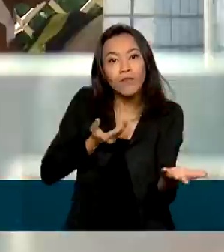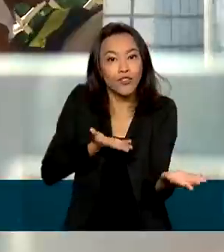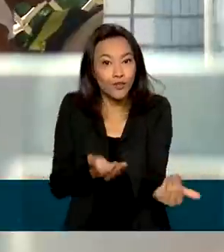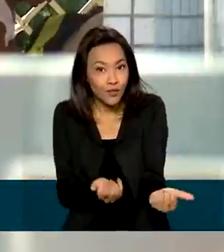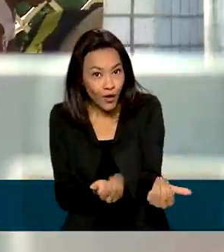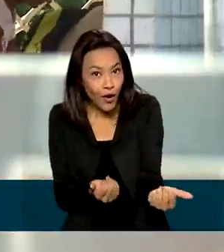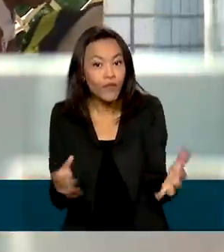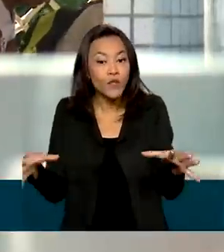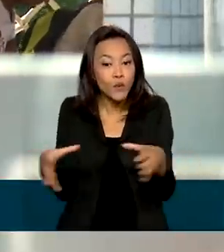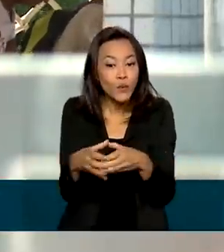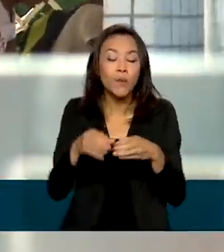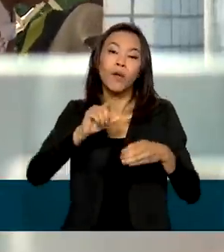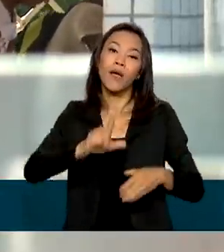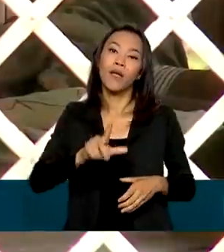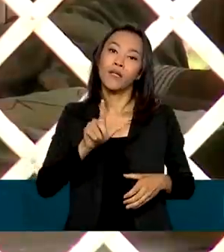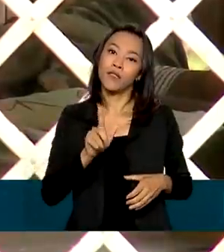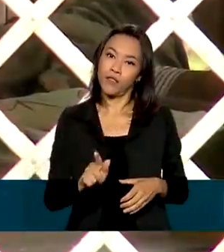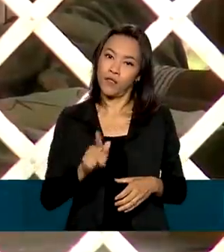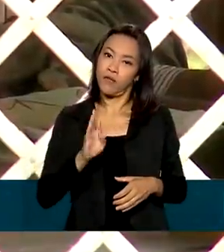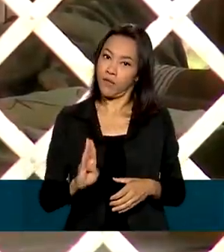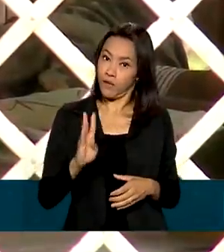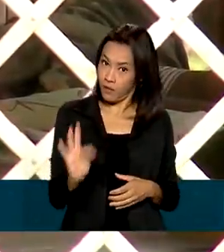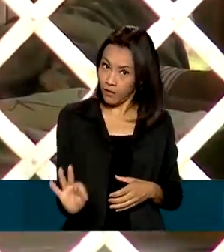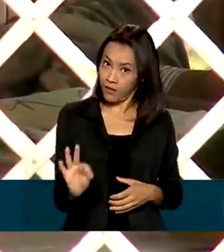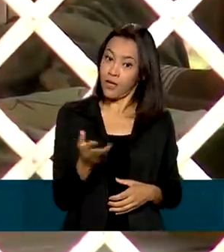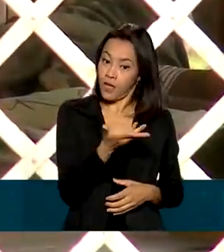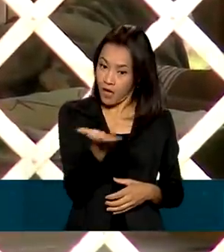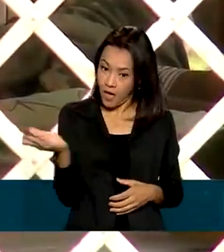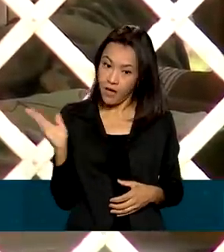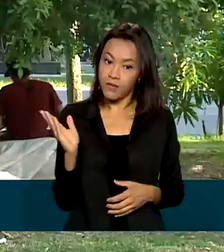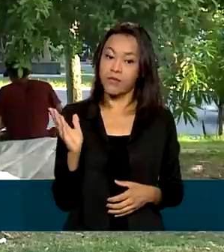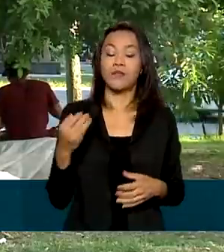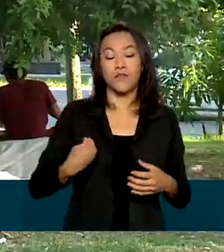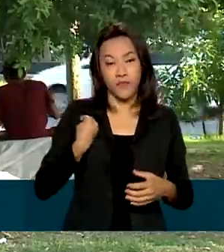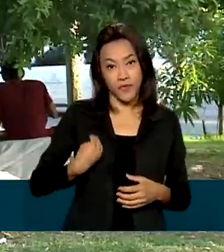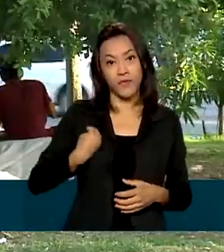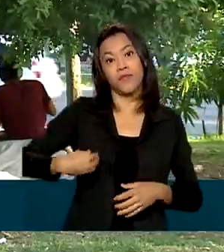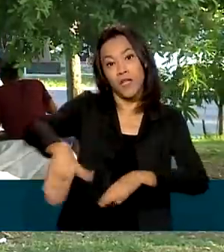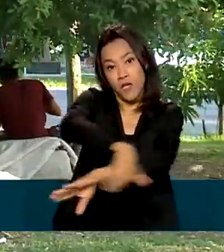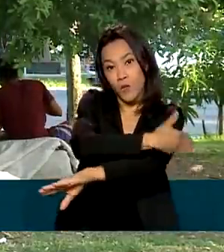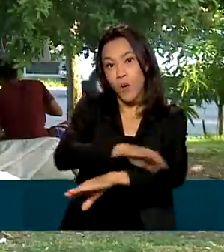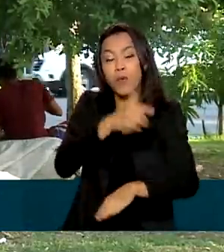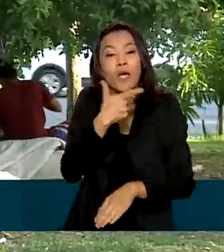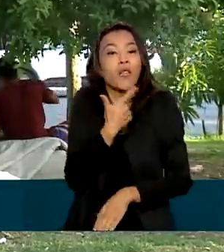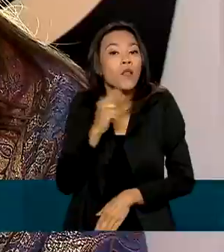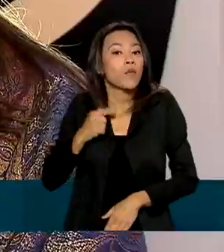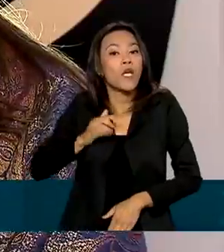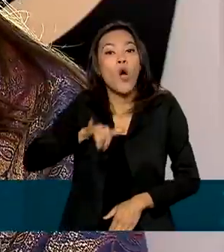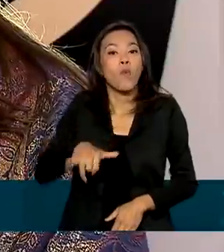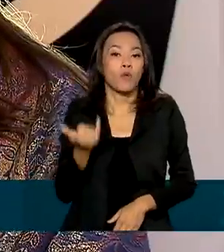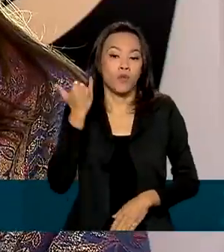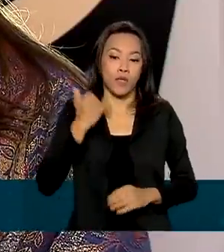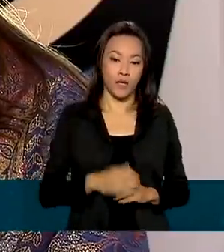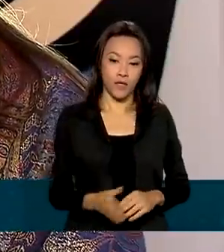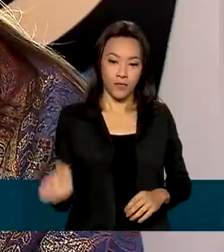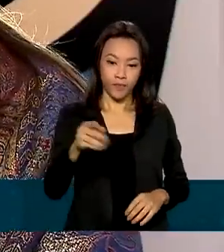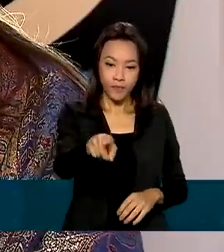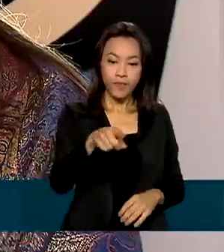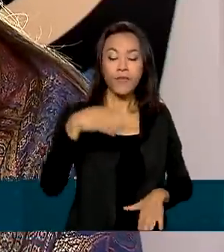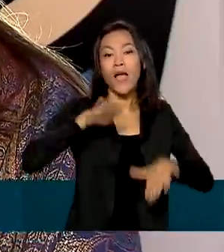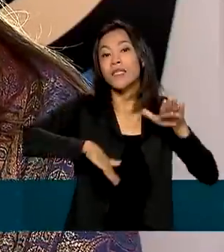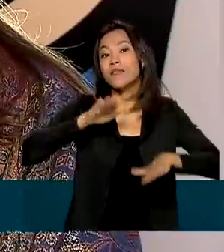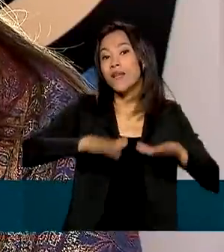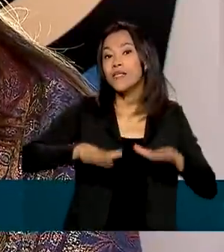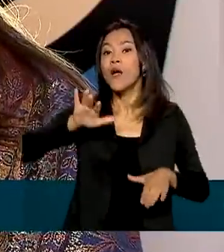população LGBT, que muitas vezes cai nas ruas por falta de oportunidades. Muitas vezes as